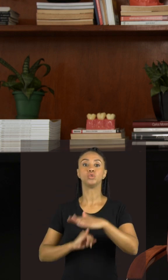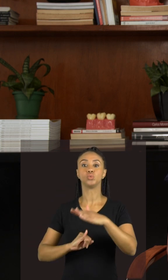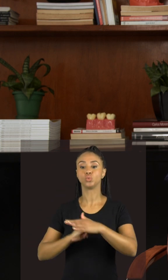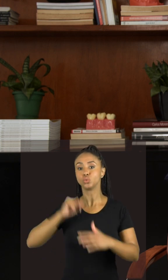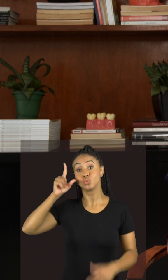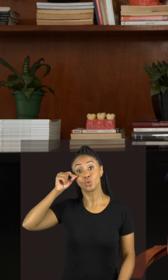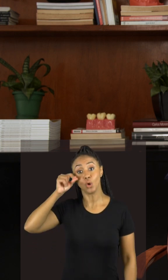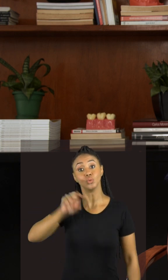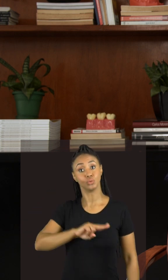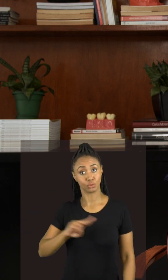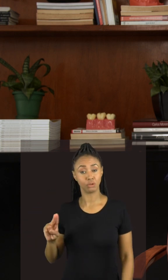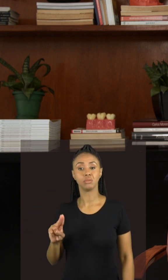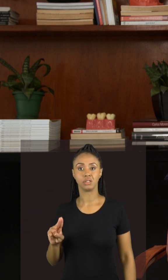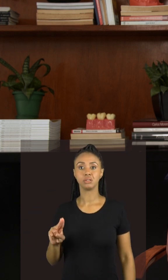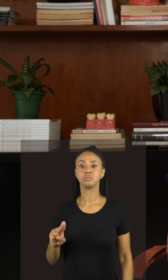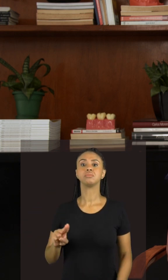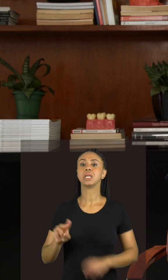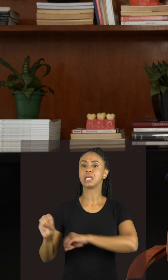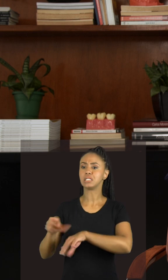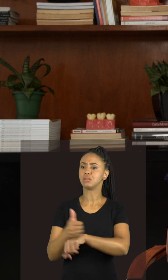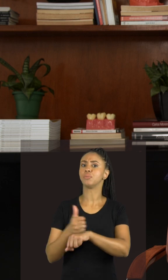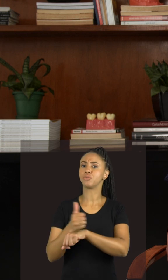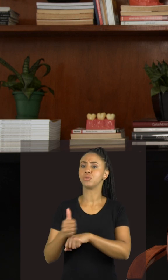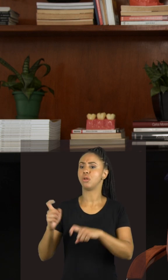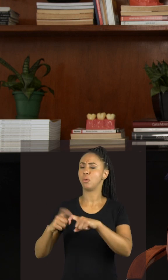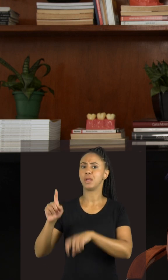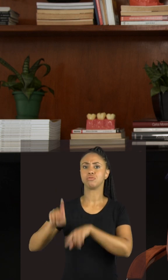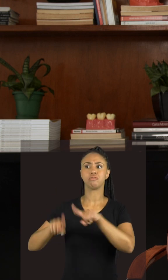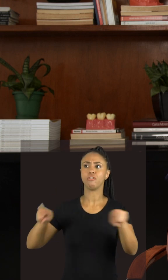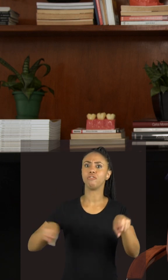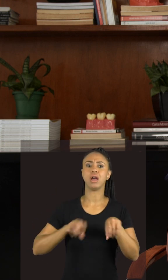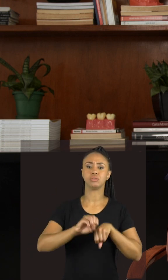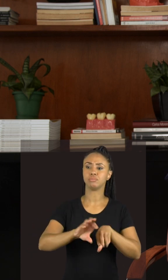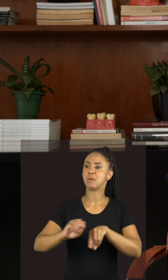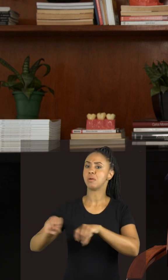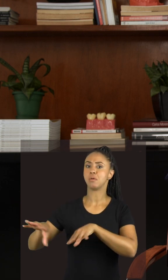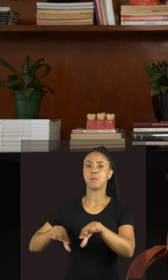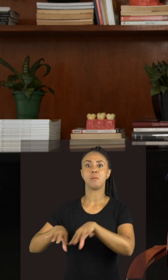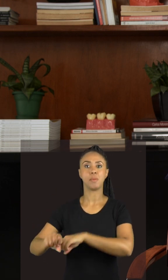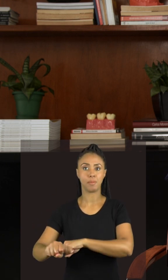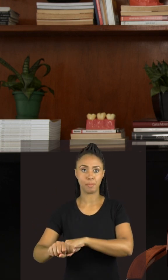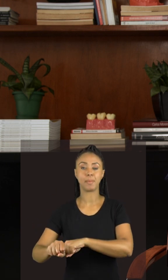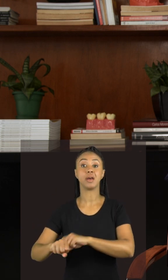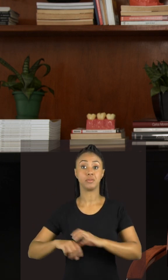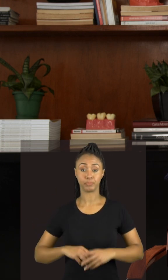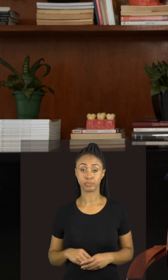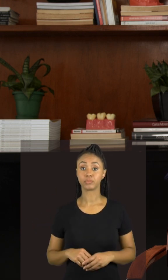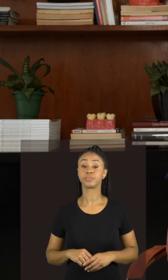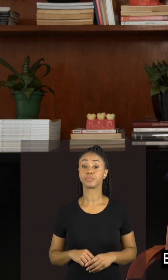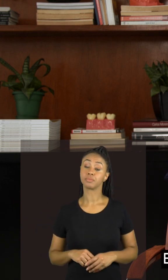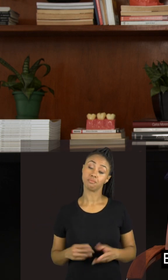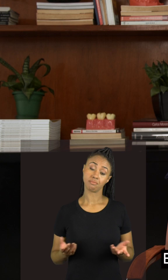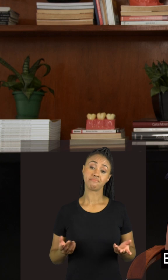Sono que forma diversos profissionais médicos na área de medicina do sono.